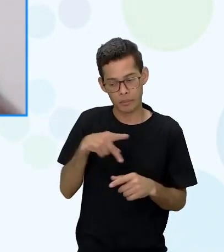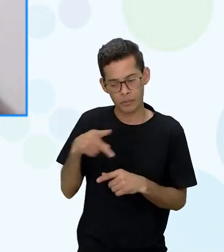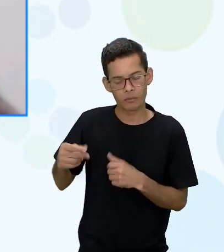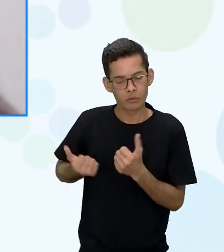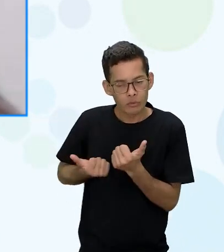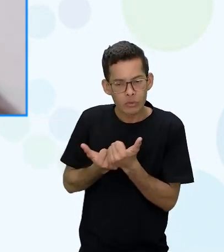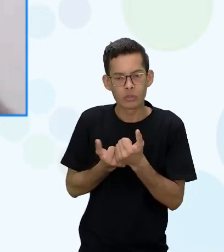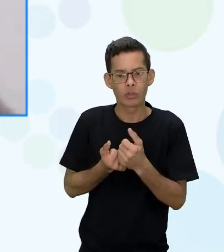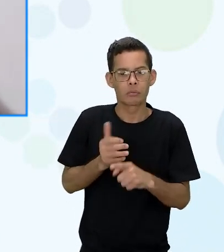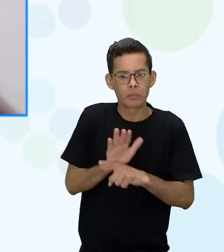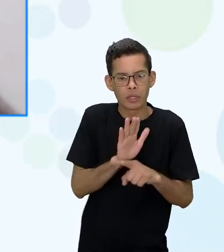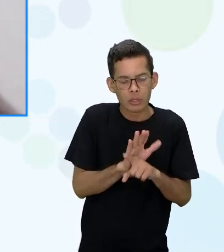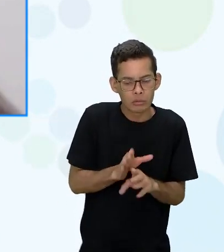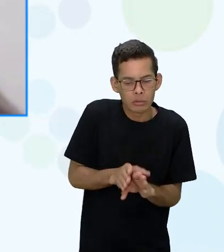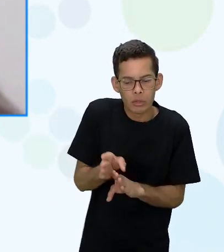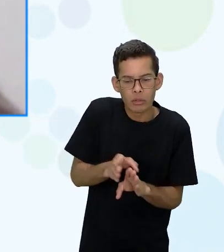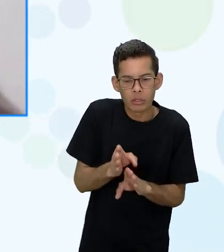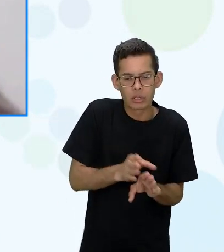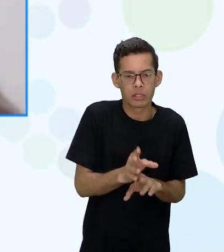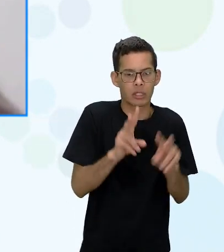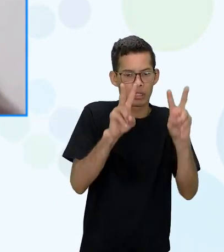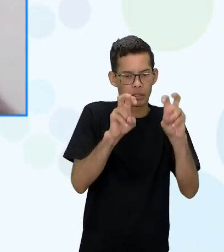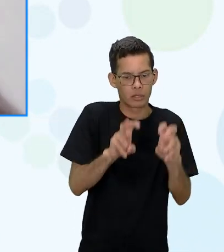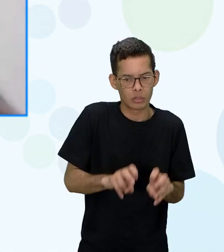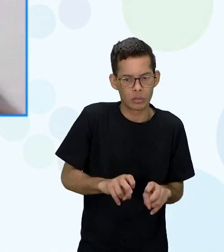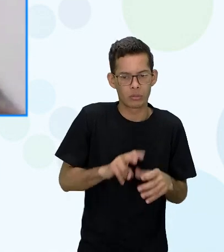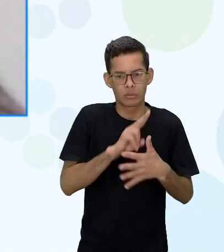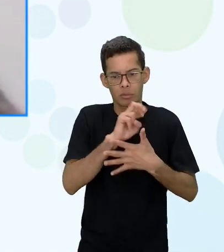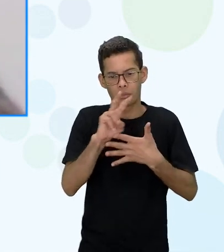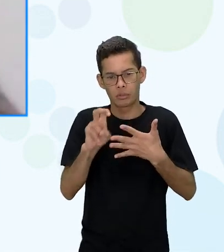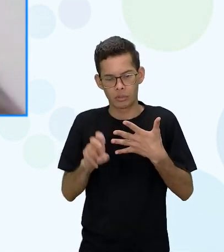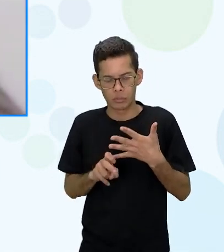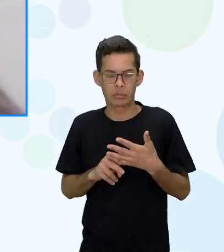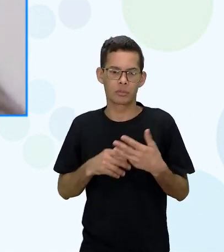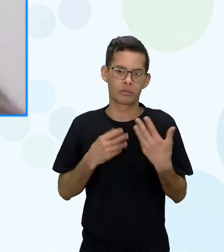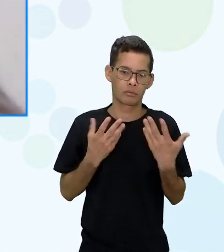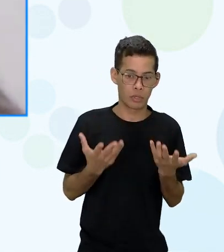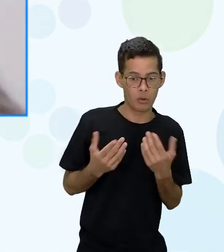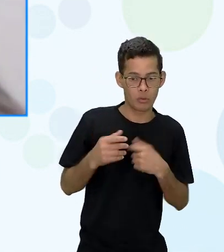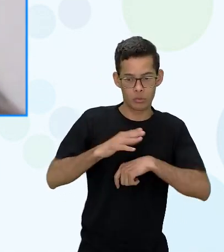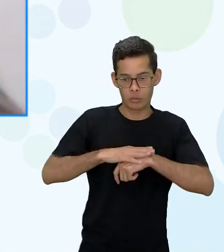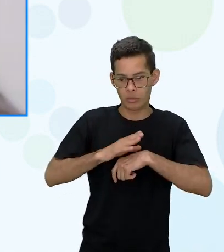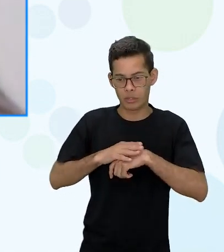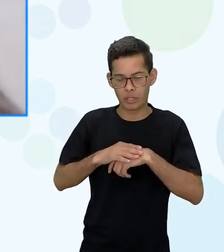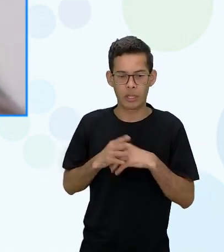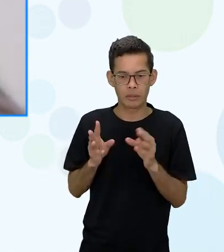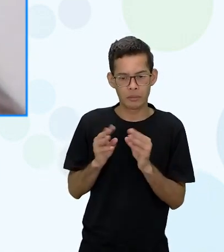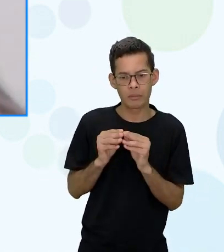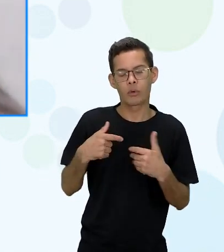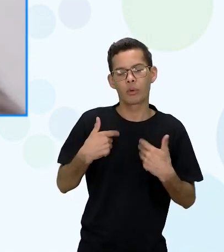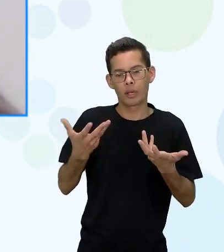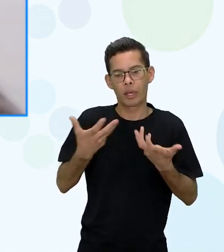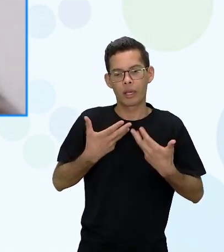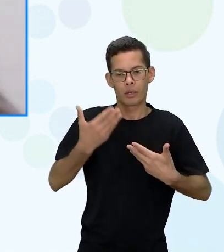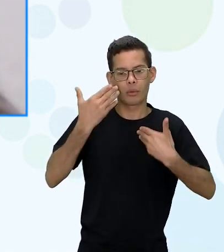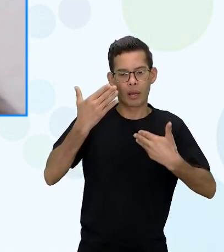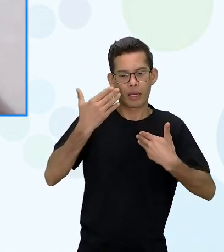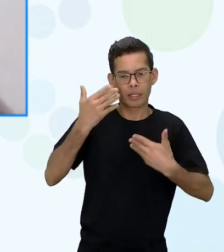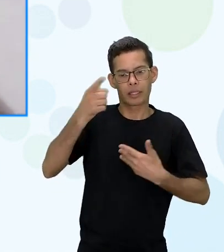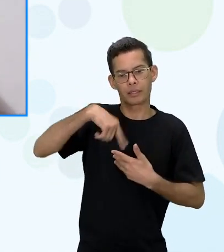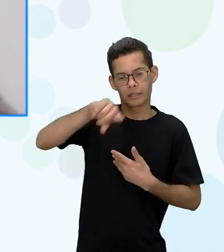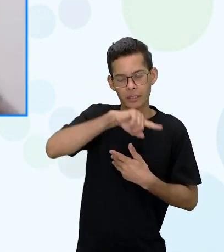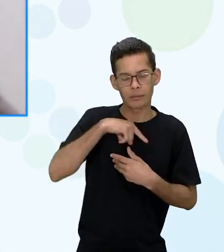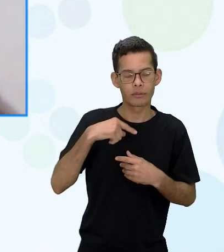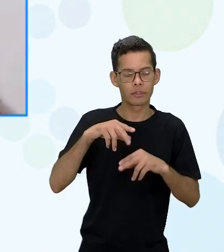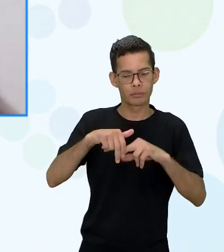orientá-lo nessas questões eu acho isso muito importante como já está terminando o tempo eu quero agradecer tá mais uma vez por